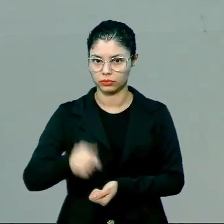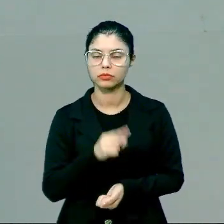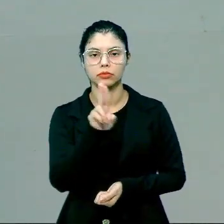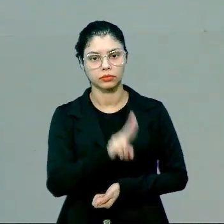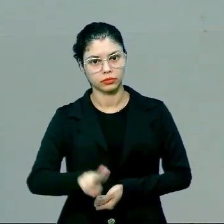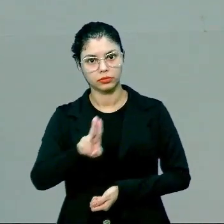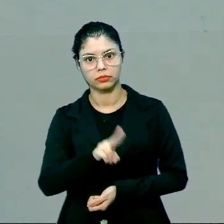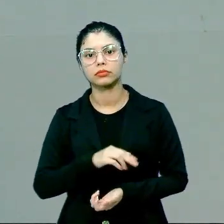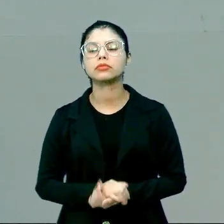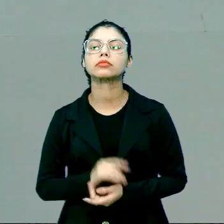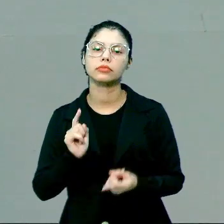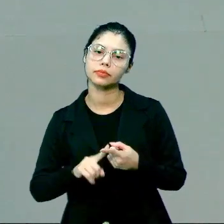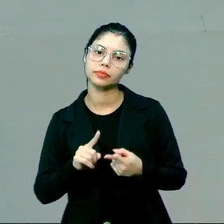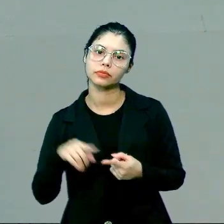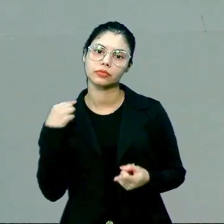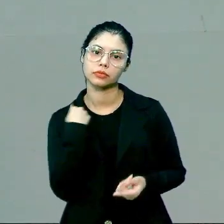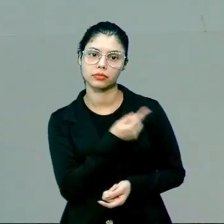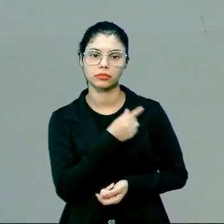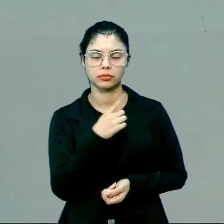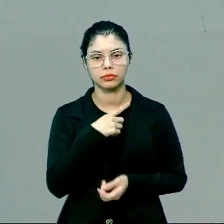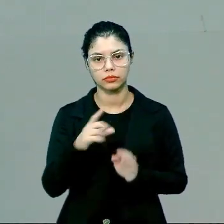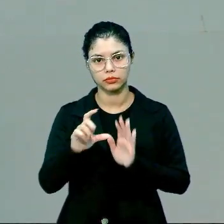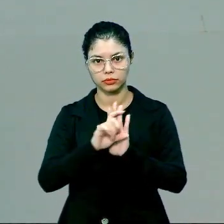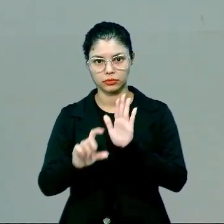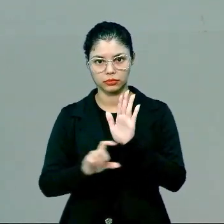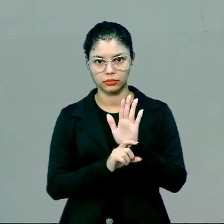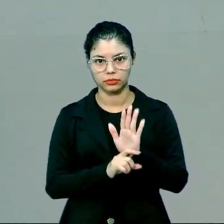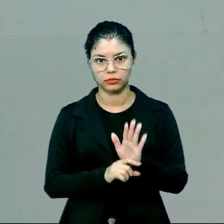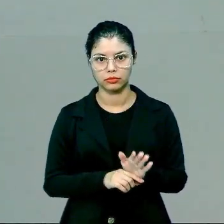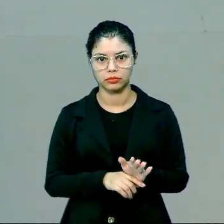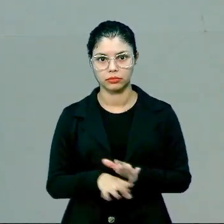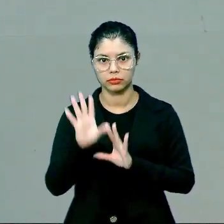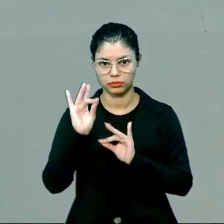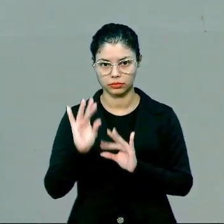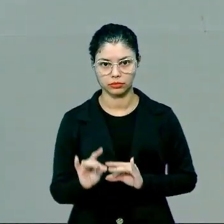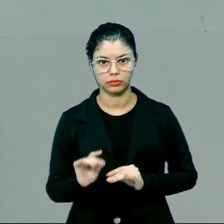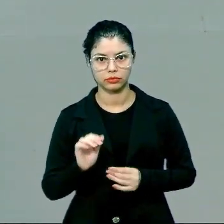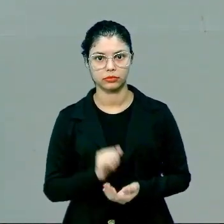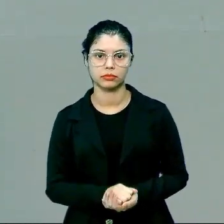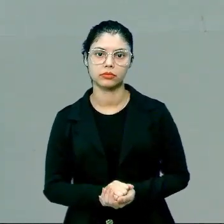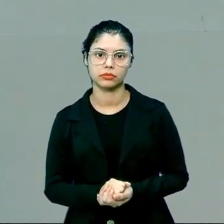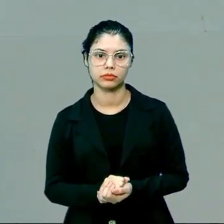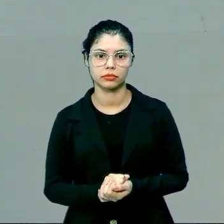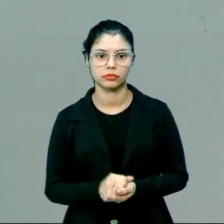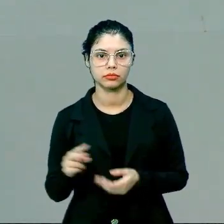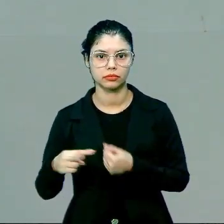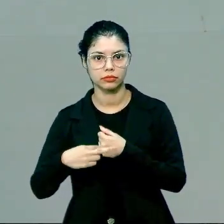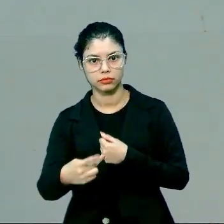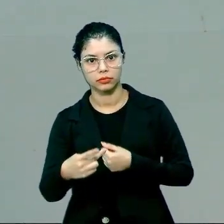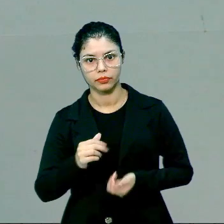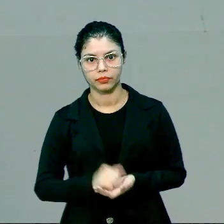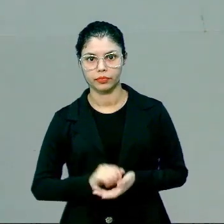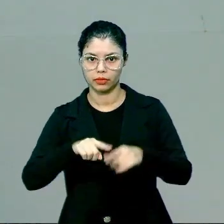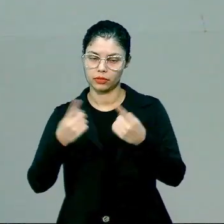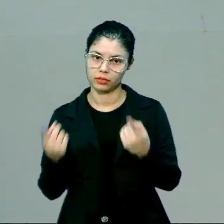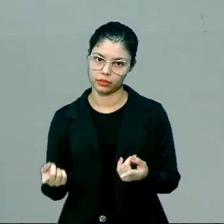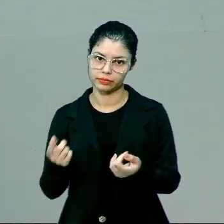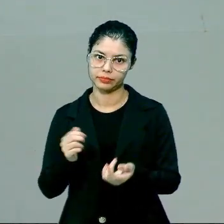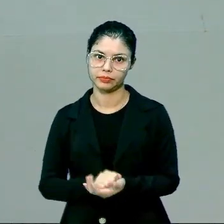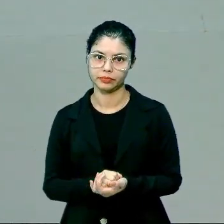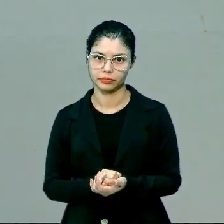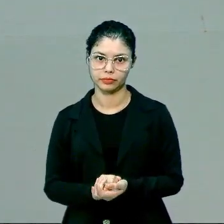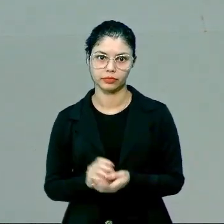pontos, utilizam, porque nós temos um parágrafo de desenvolvimento de causa e outro parágrafo de desenvolvimento de consequência, porém,